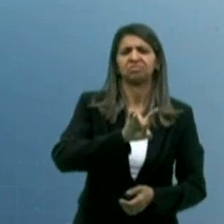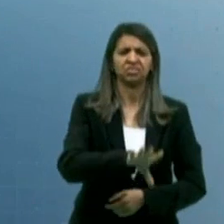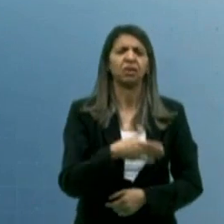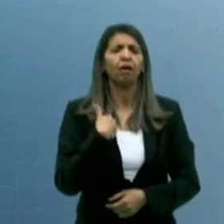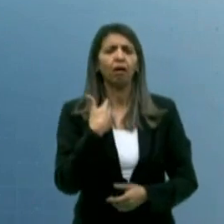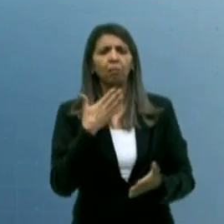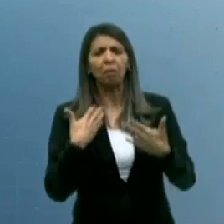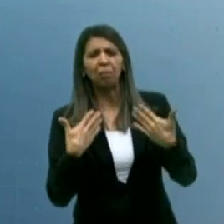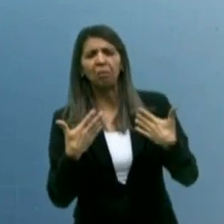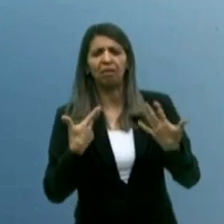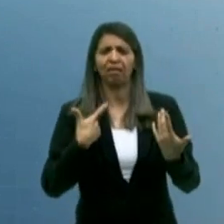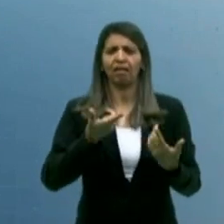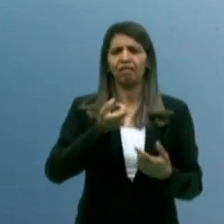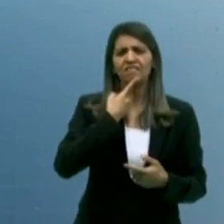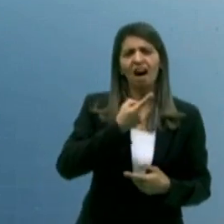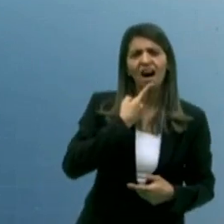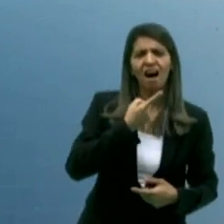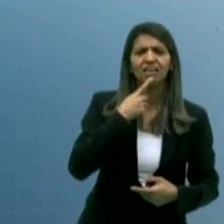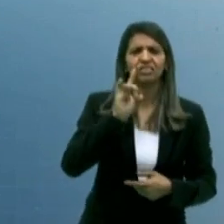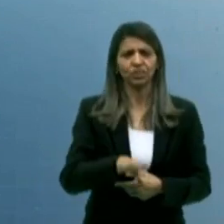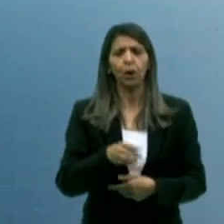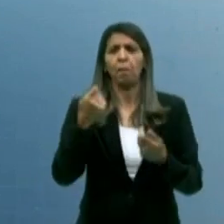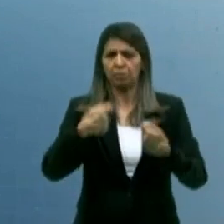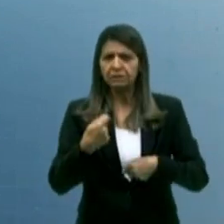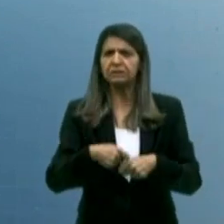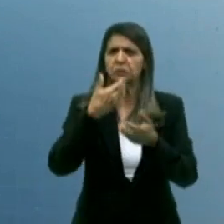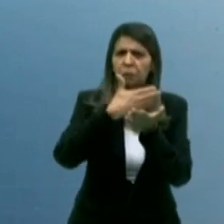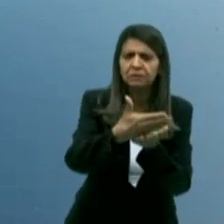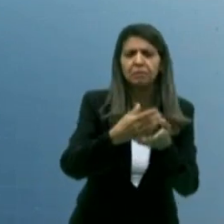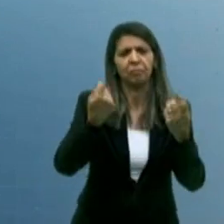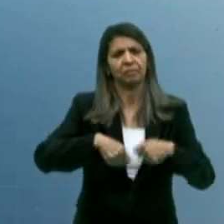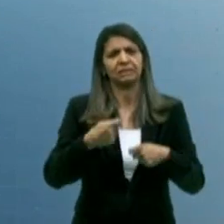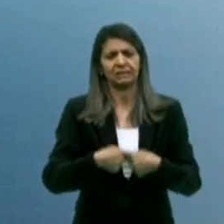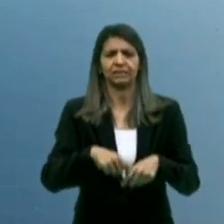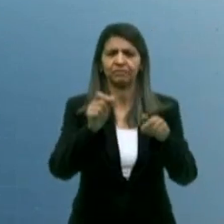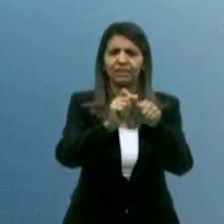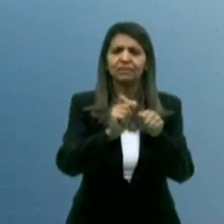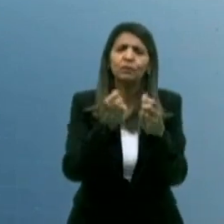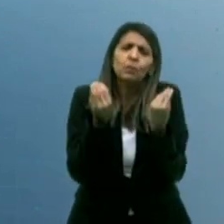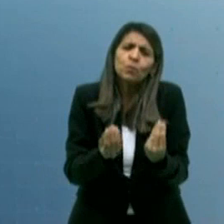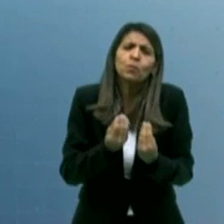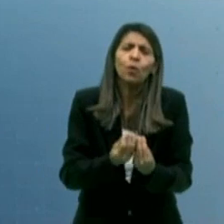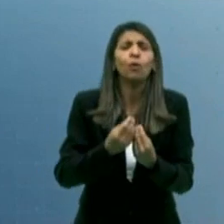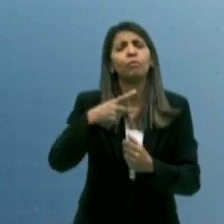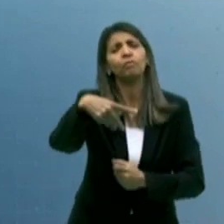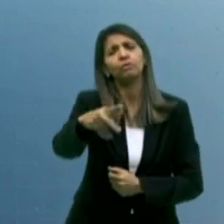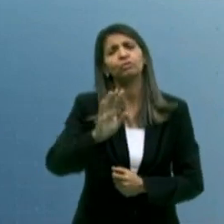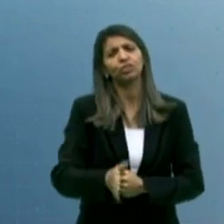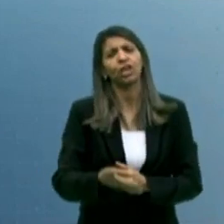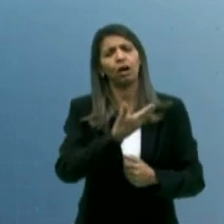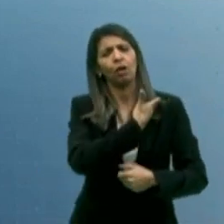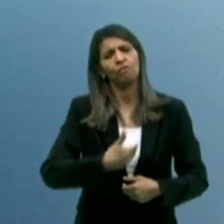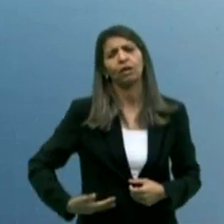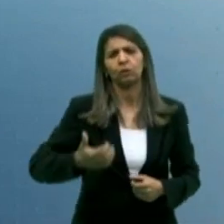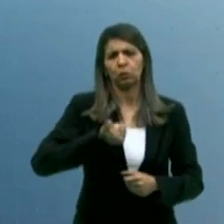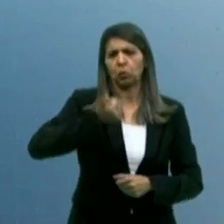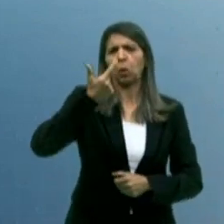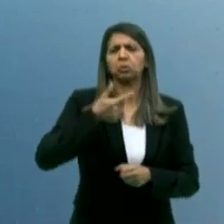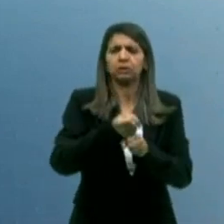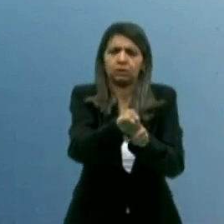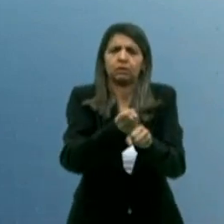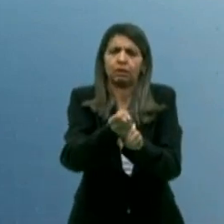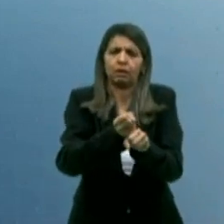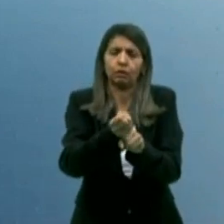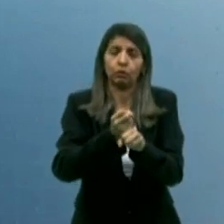Vou fazer, vou começar, preciso começar, preciso olhar. O senhor manda no governo há 12 anos. No seu governo, nesse